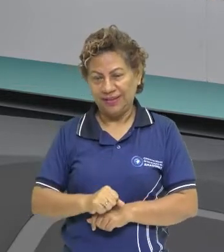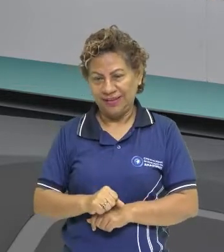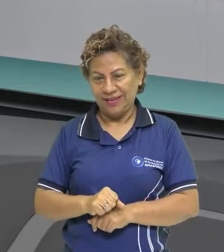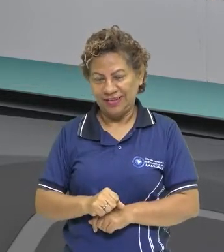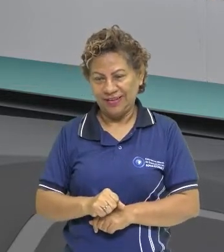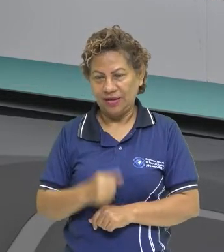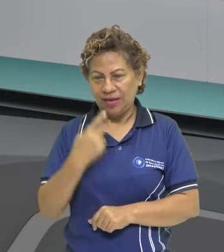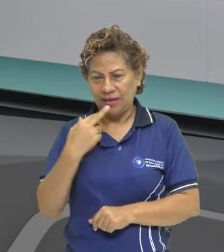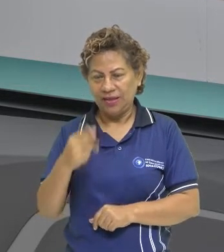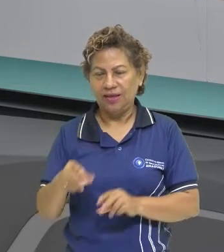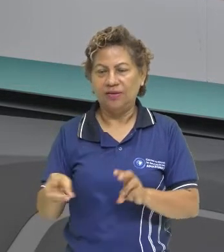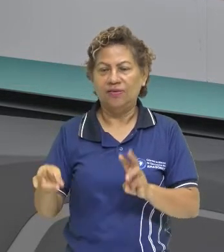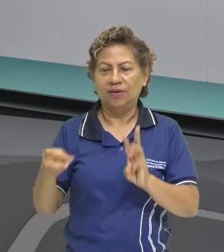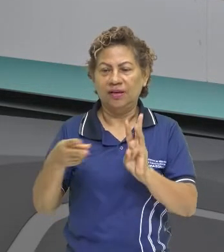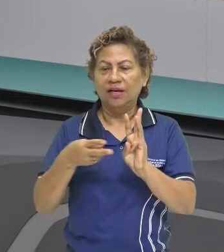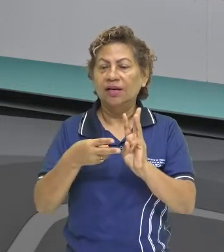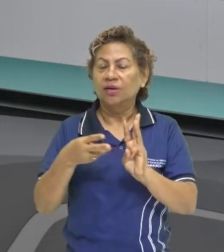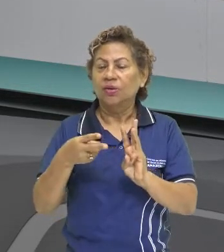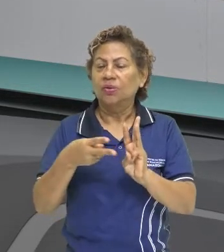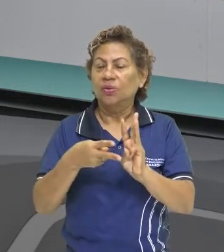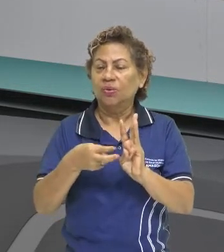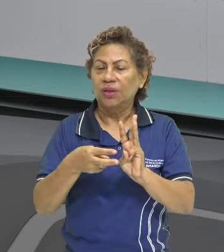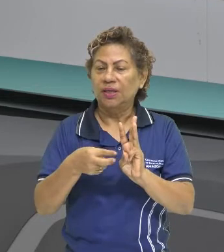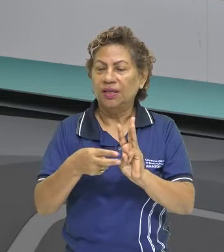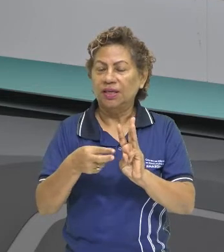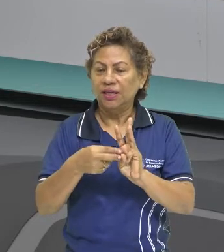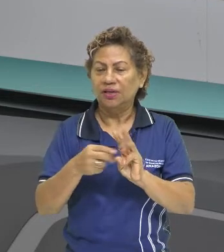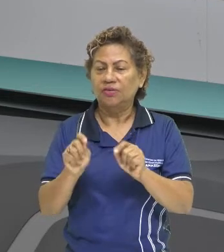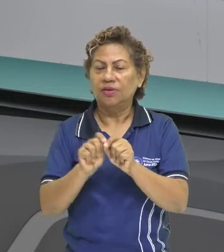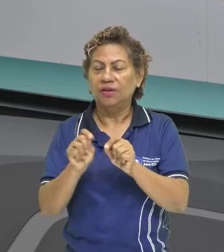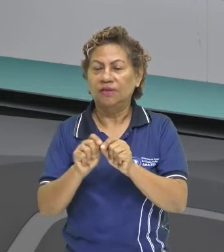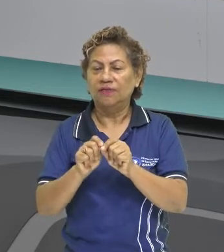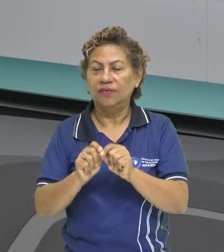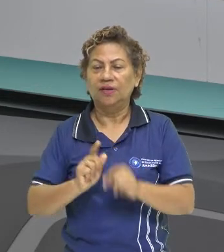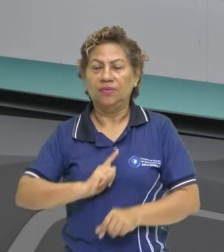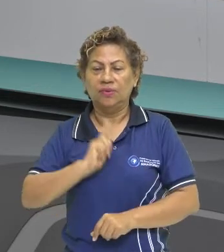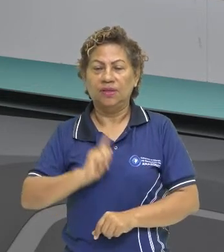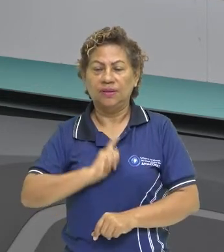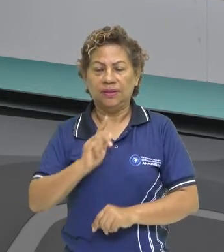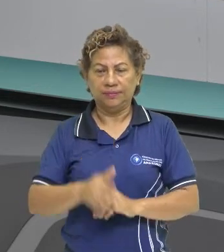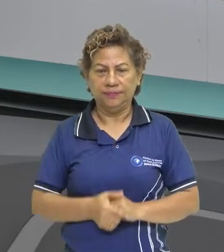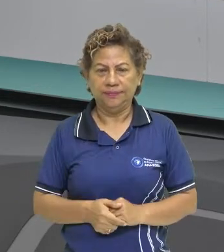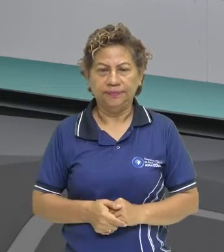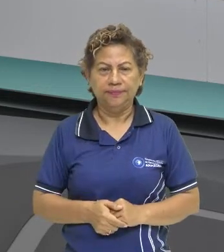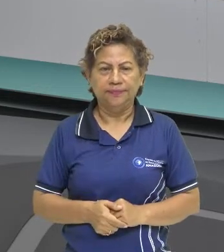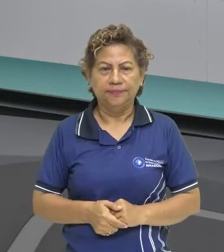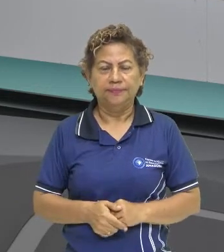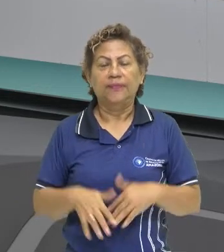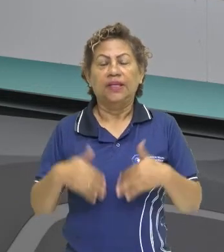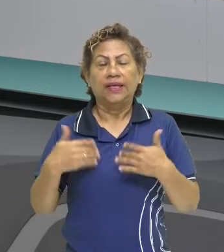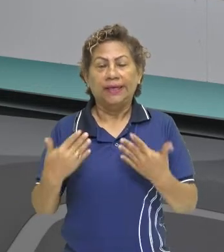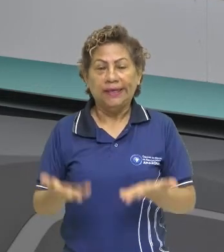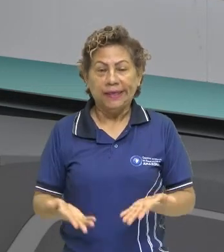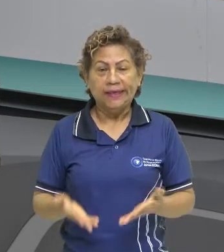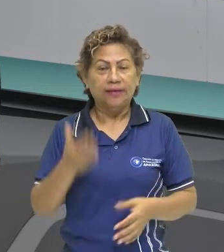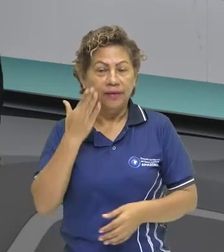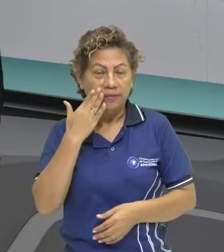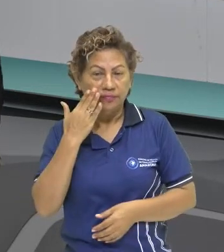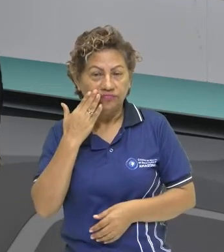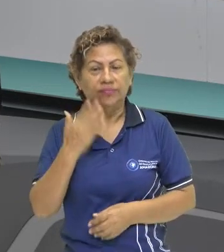Seguindo, gente, olha aí, nós temos então que essa literatura de catequese, literatura de